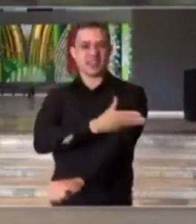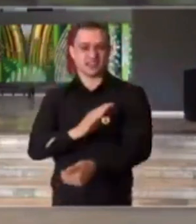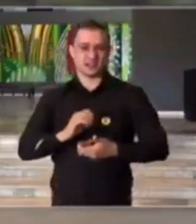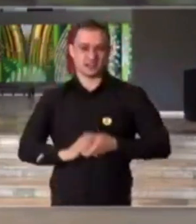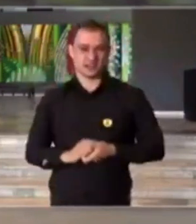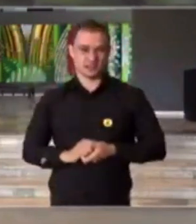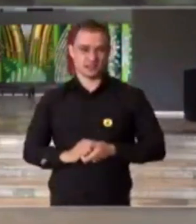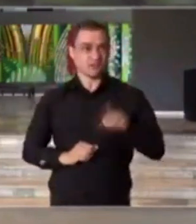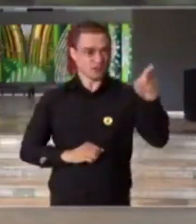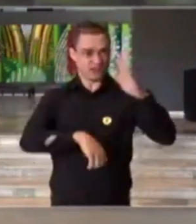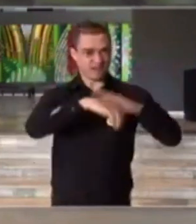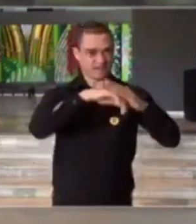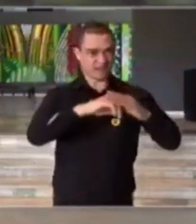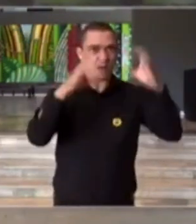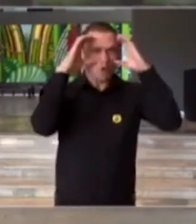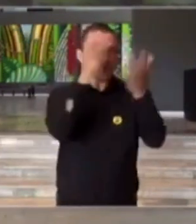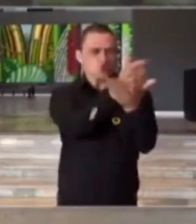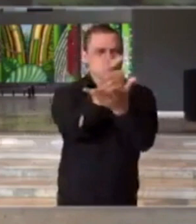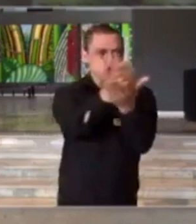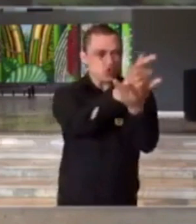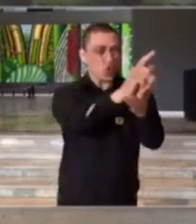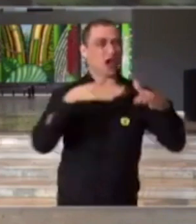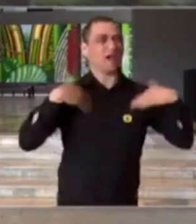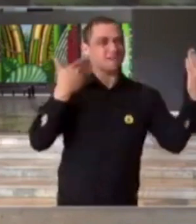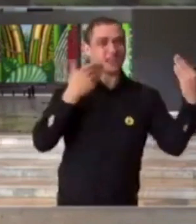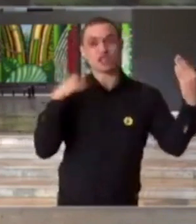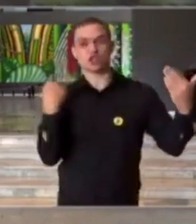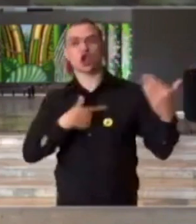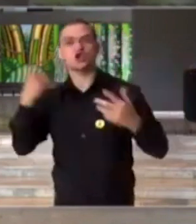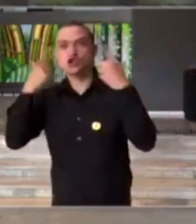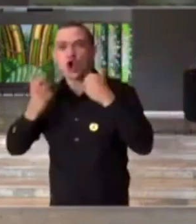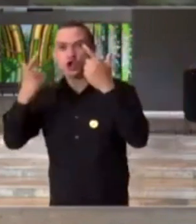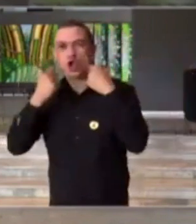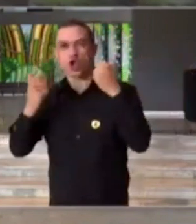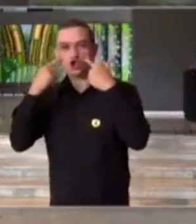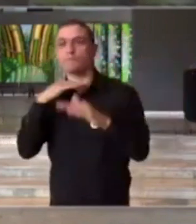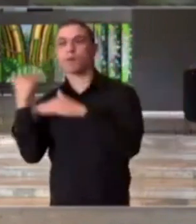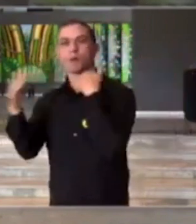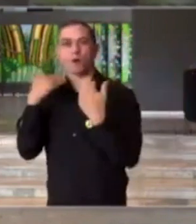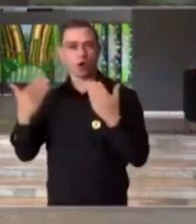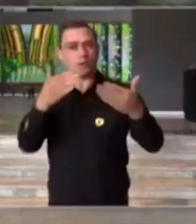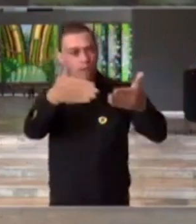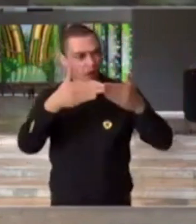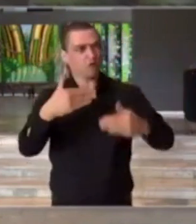enquanto nós choramos mortes de brasileiros, presidente Jair Bolsonaro.